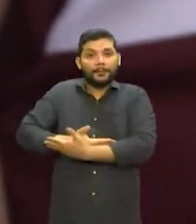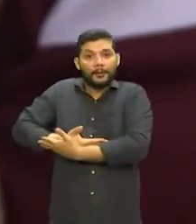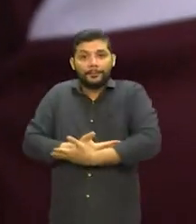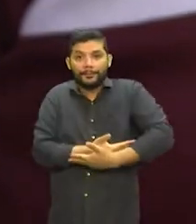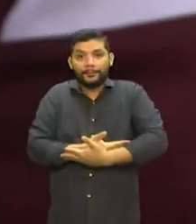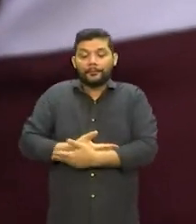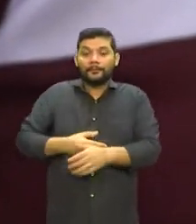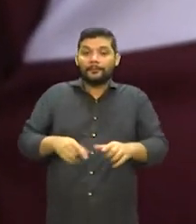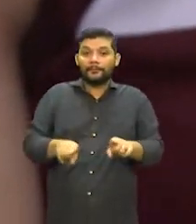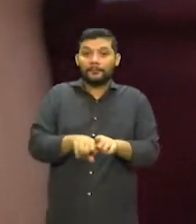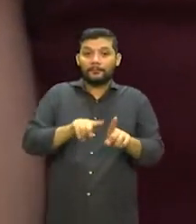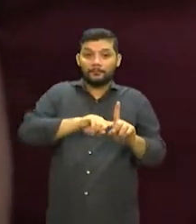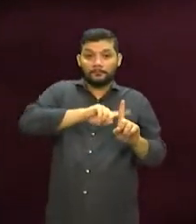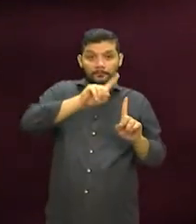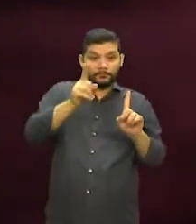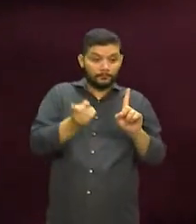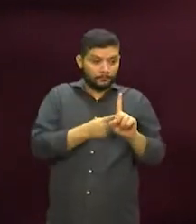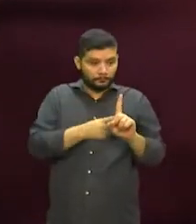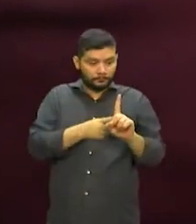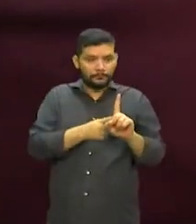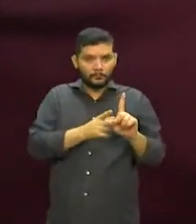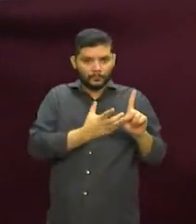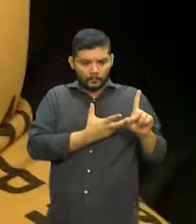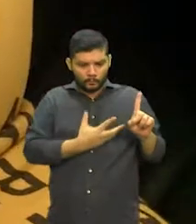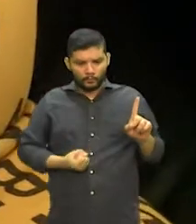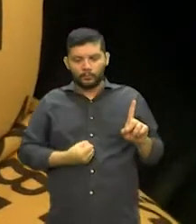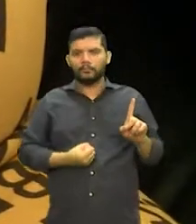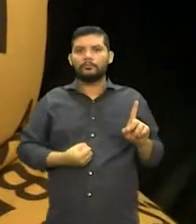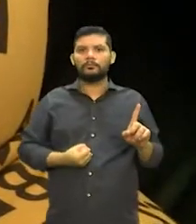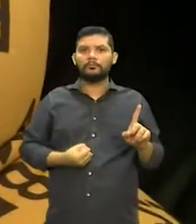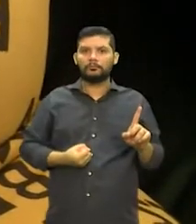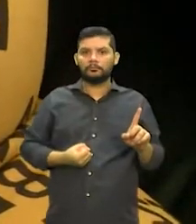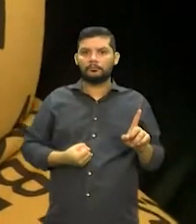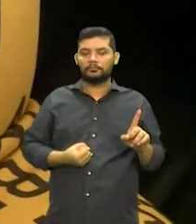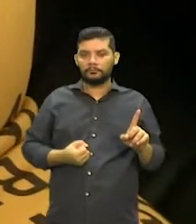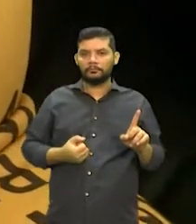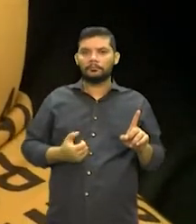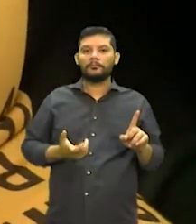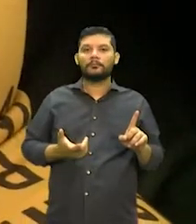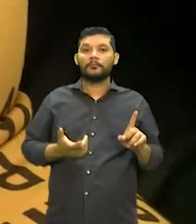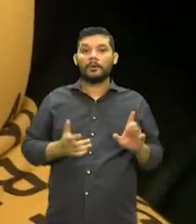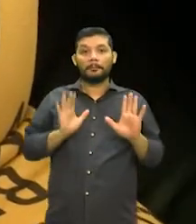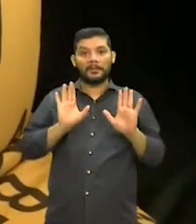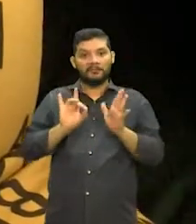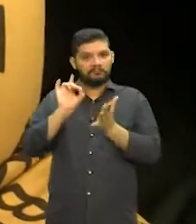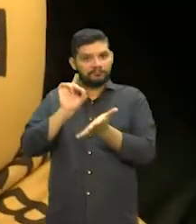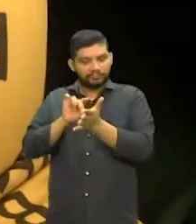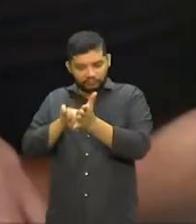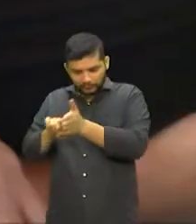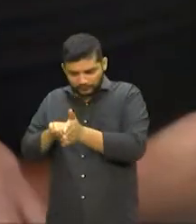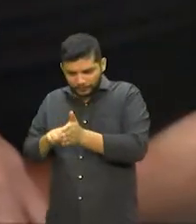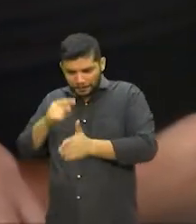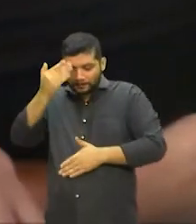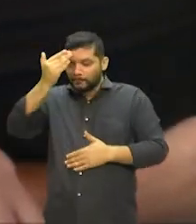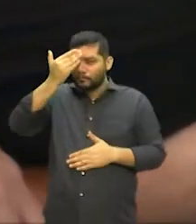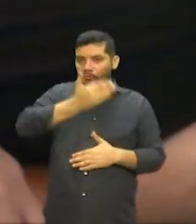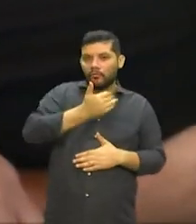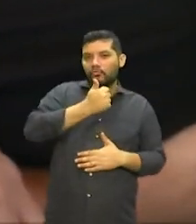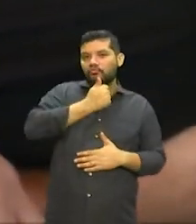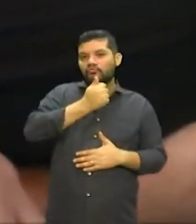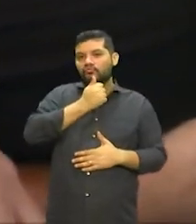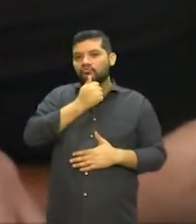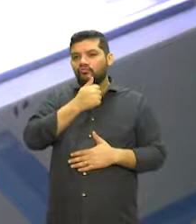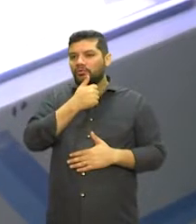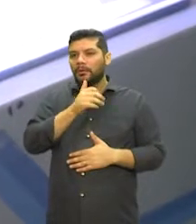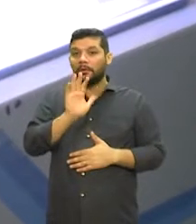receberam a vacina passaram anticorpos pela placenta. Apesar de ainda não haver comprovação científica de que gestantes